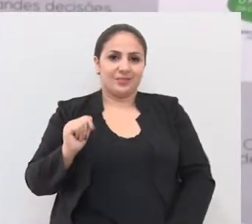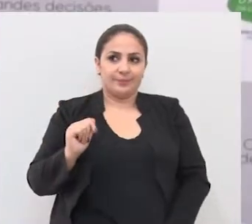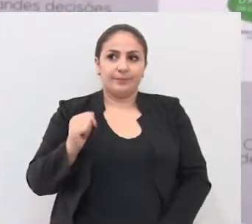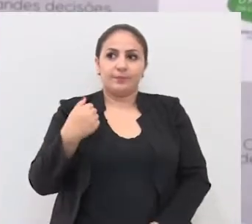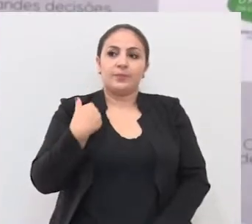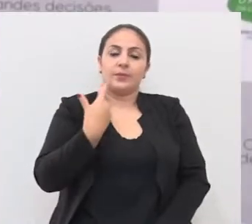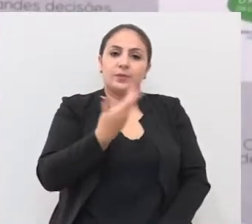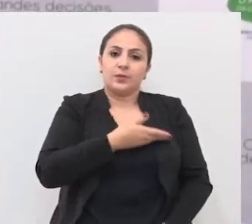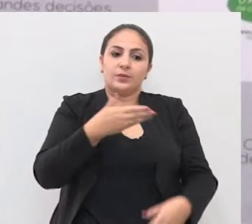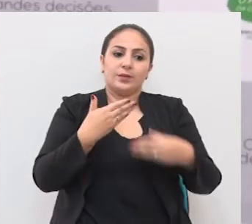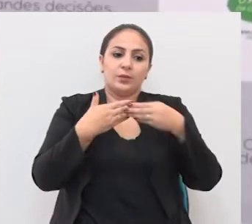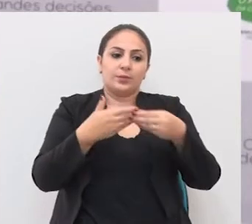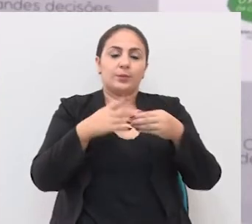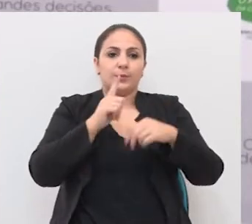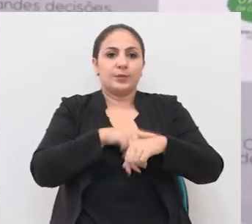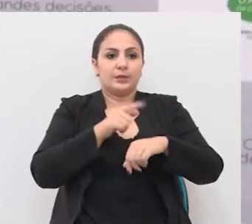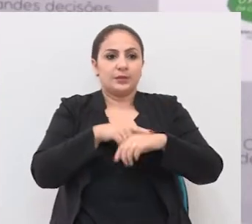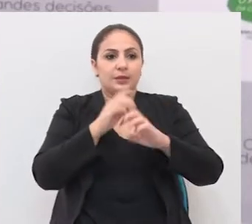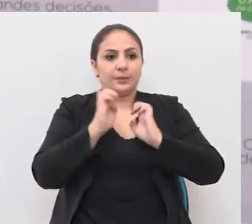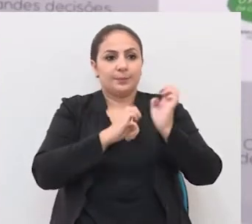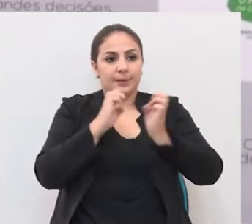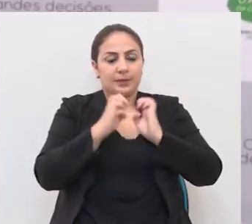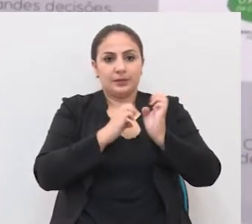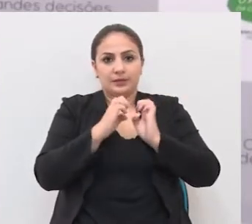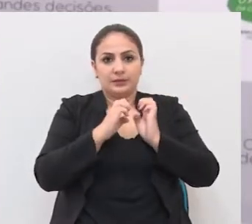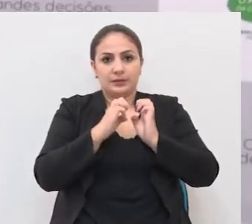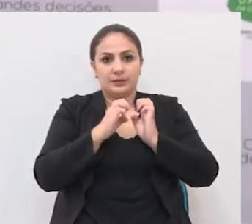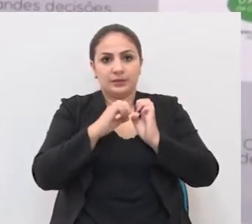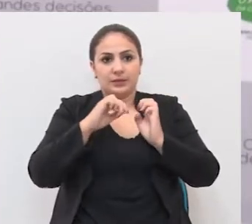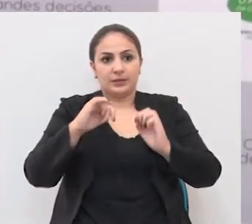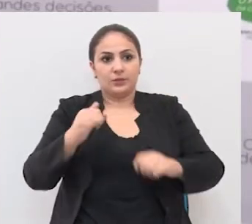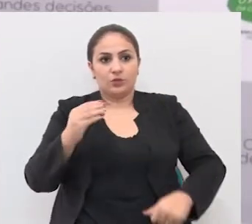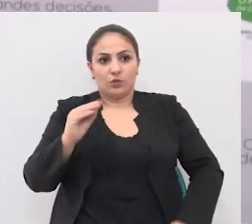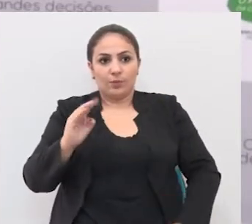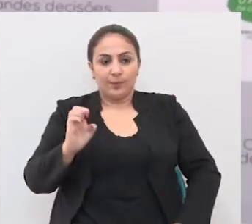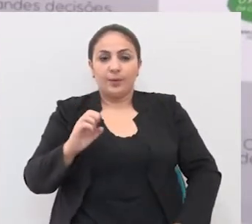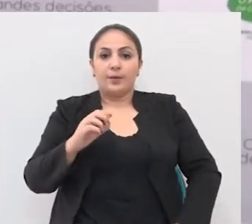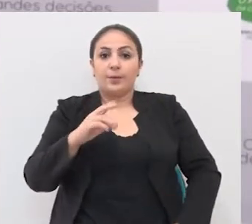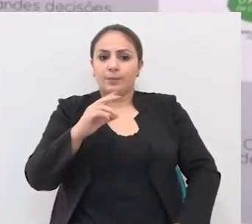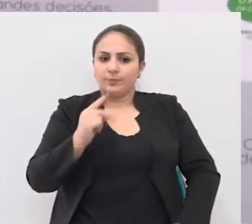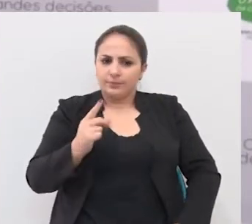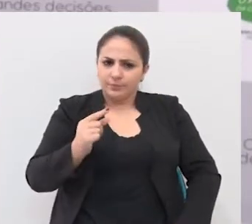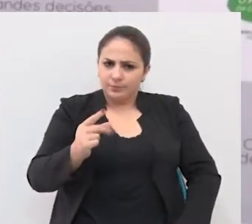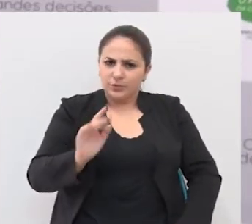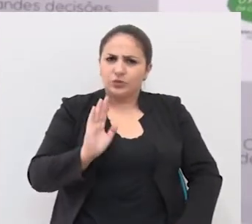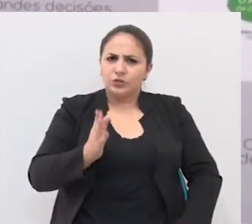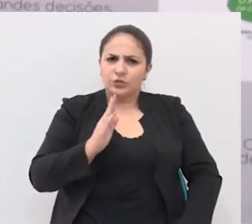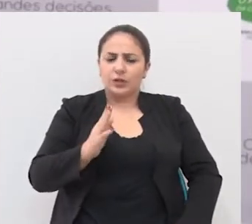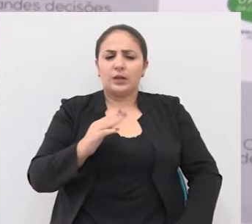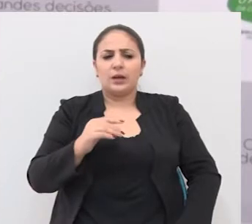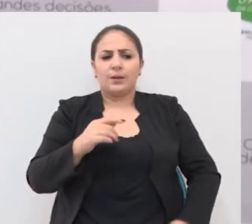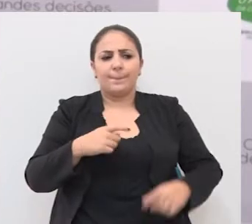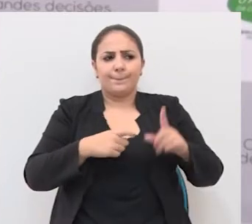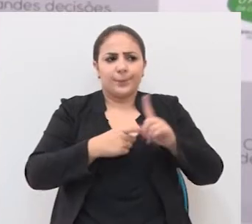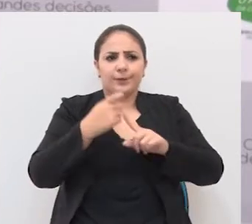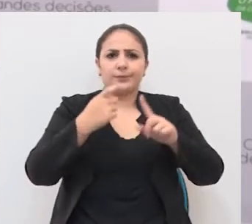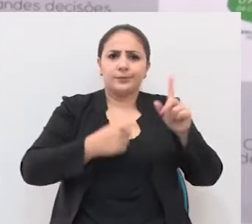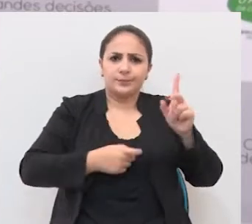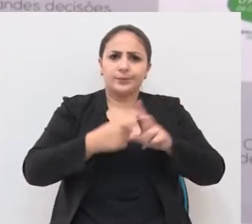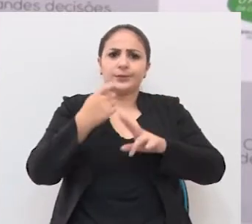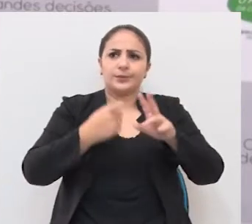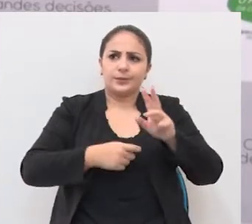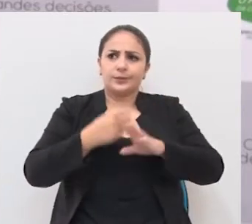Nós vemos acompanhando a situação da empresa, que presta serviço para o município já há um bom tempo, e ela vem, a cada mês,